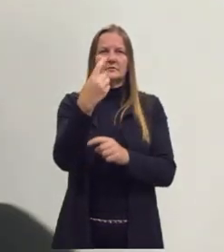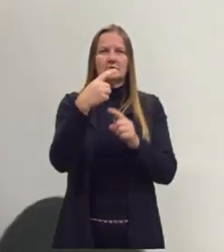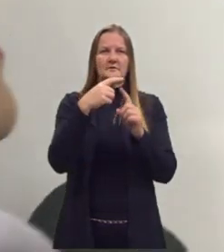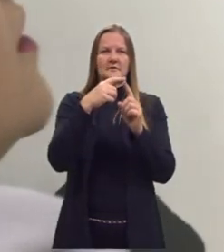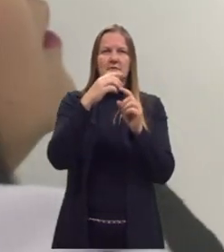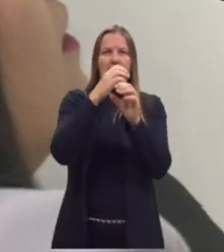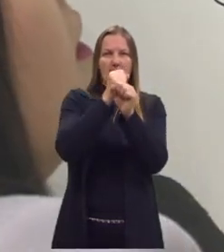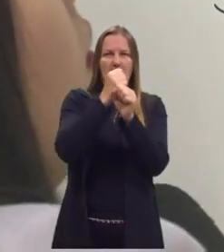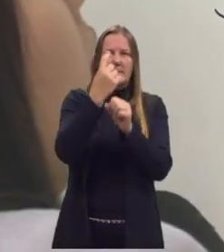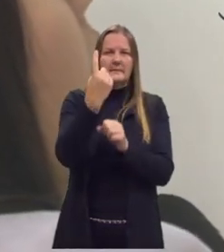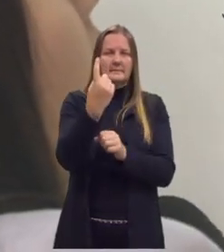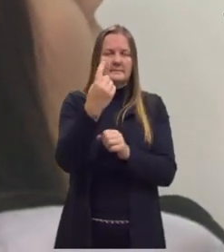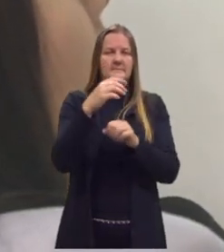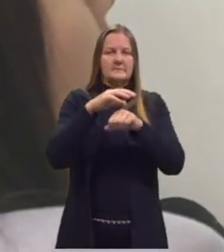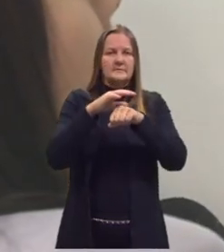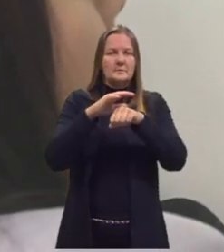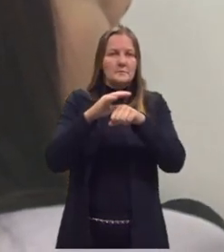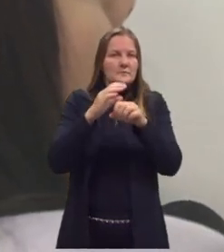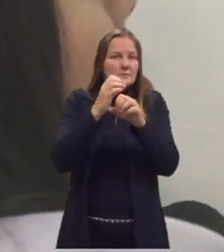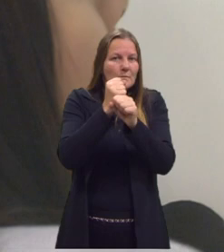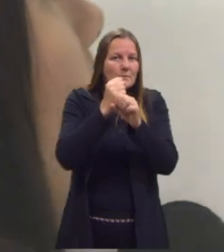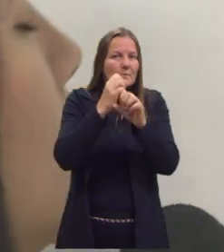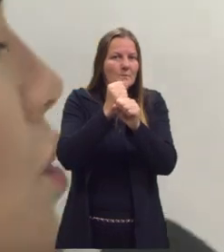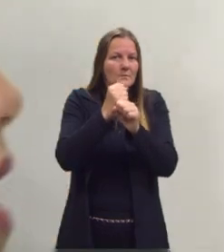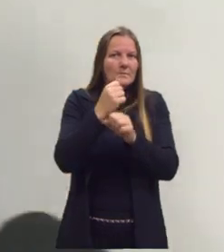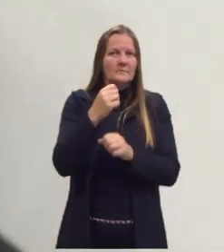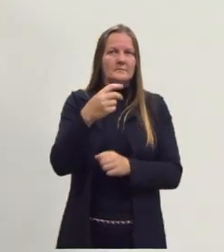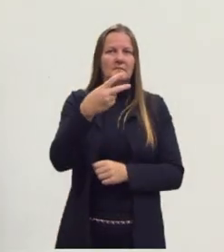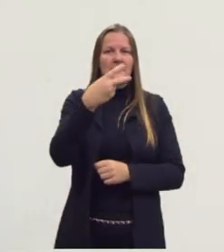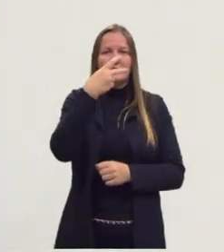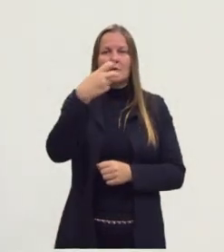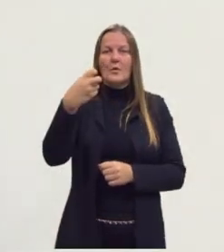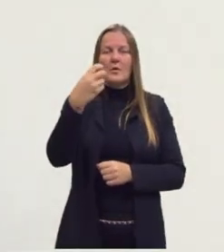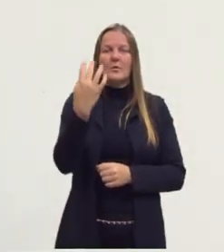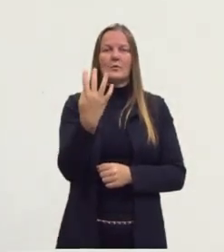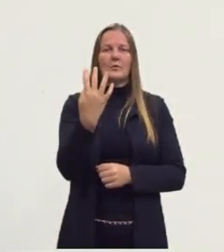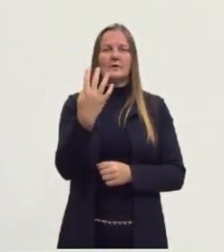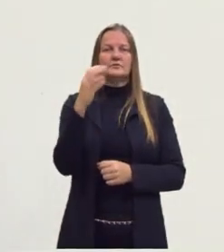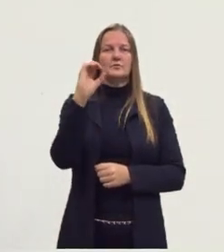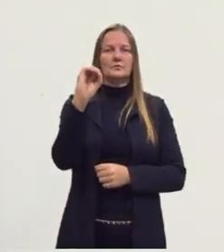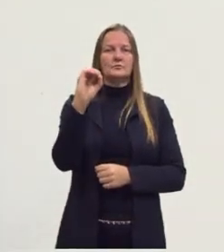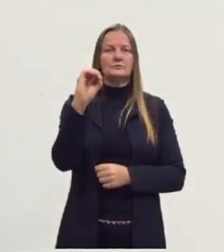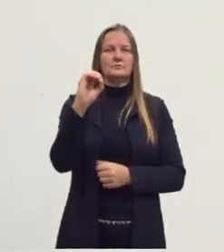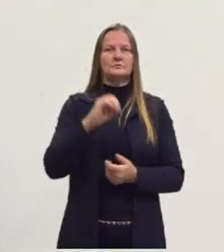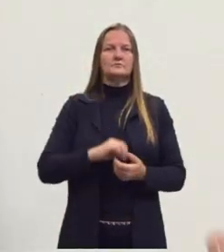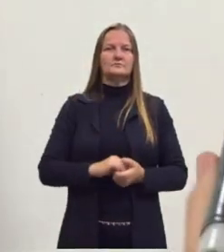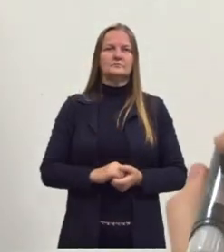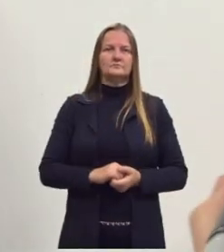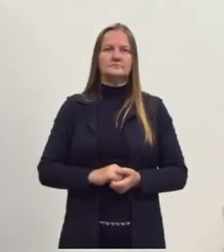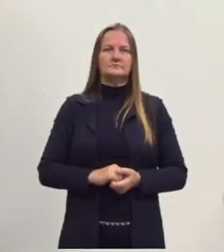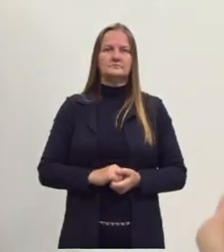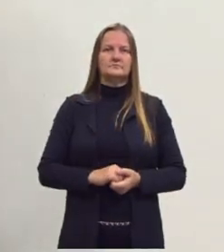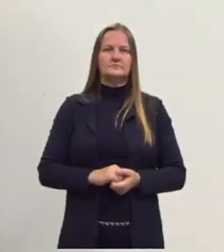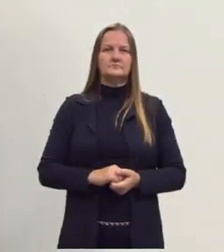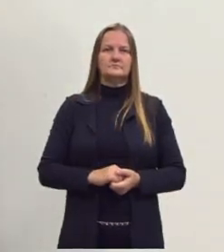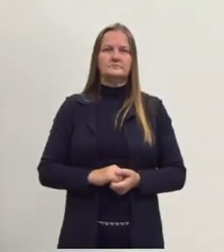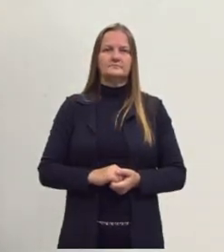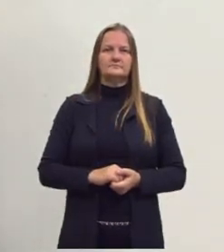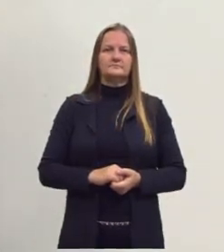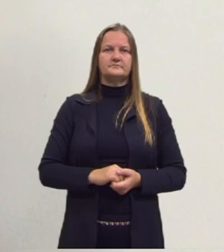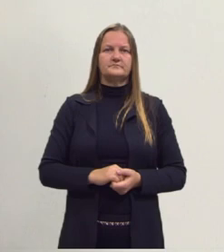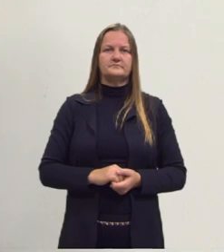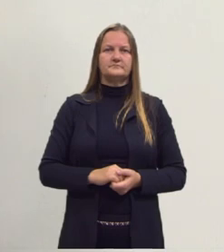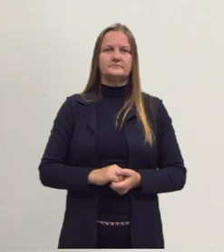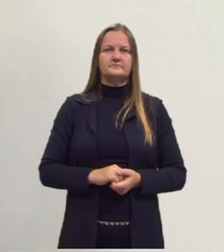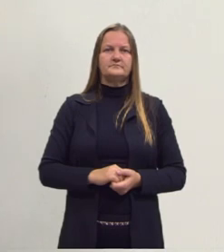Somando quatro oxigênios. O que eu vou formar? Eu vou formar o C-A